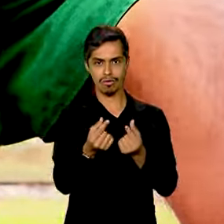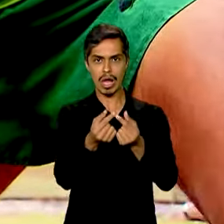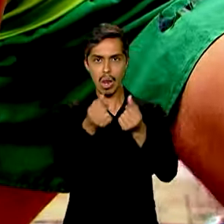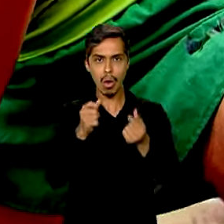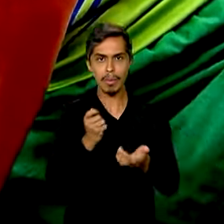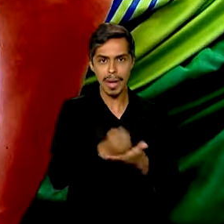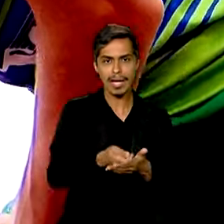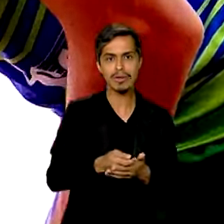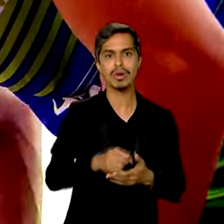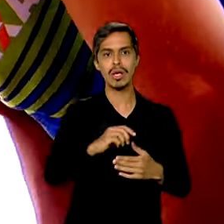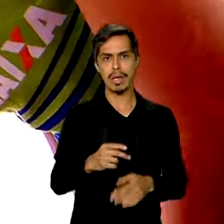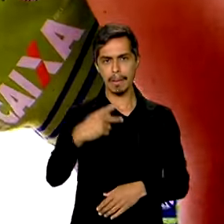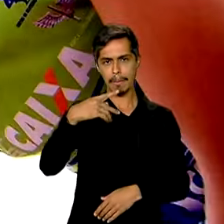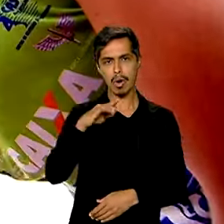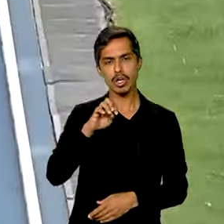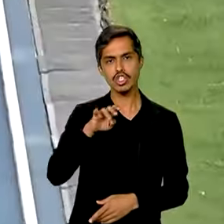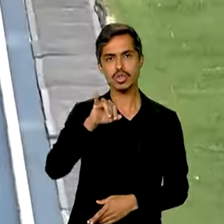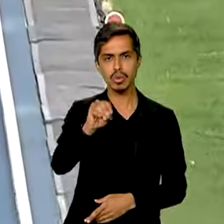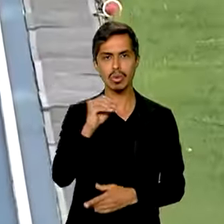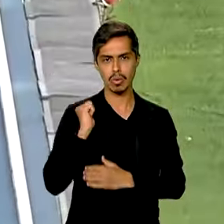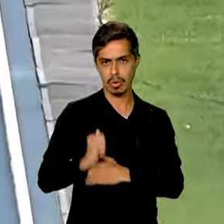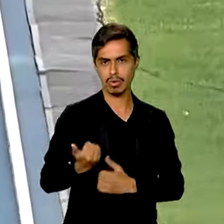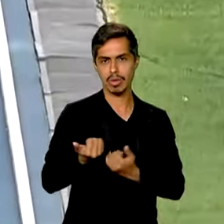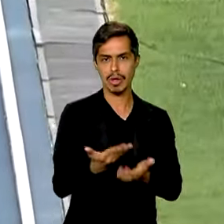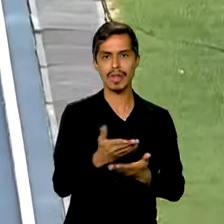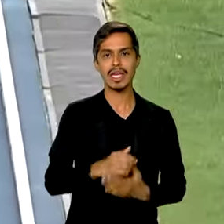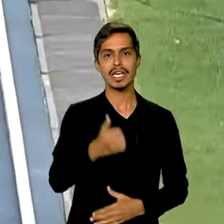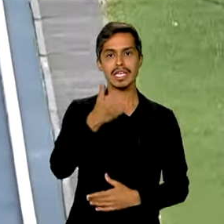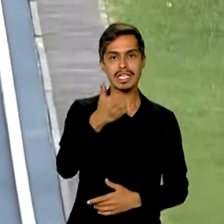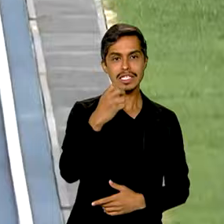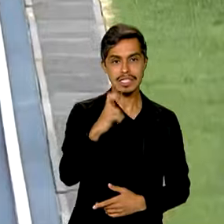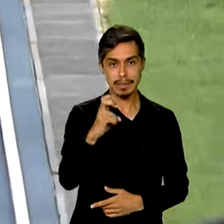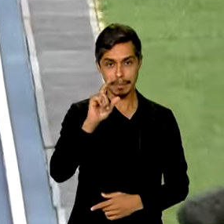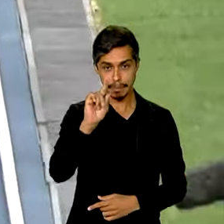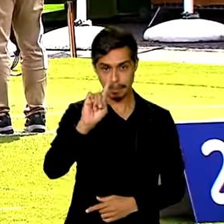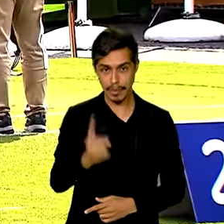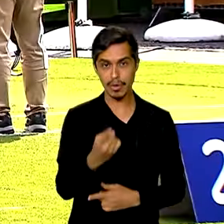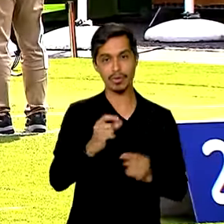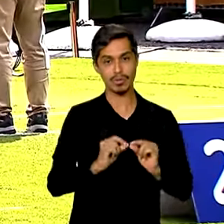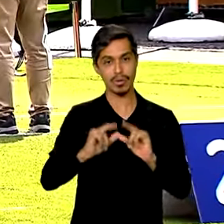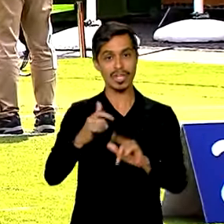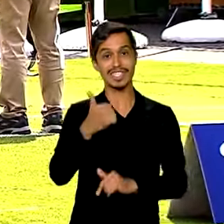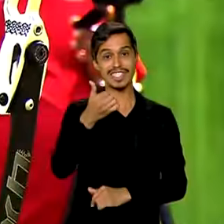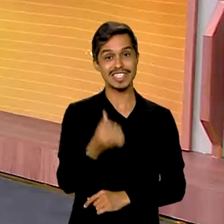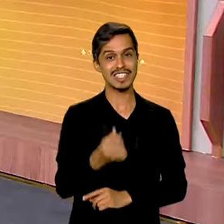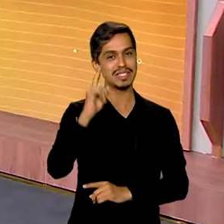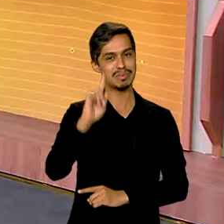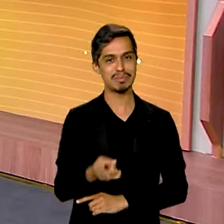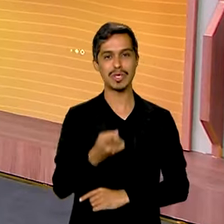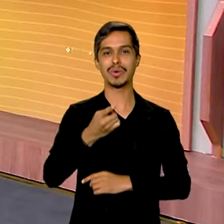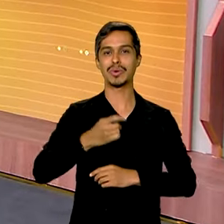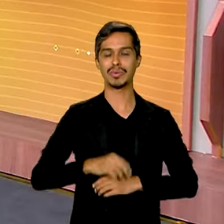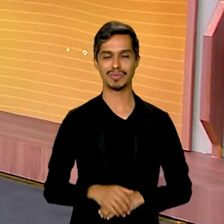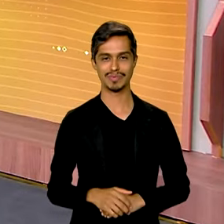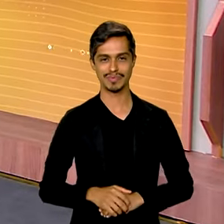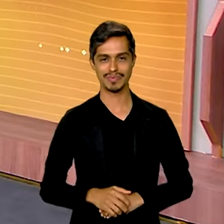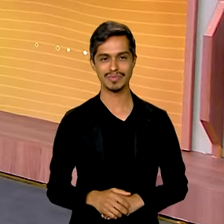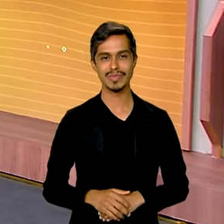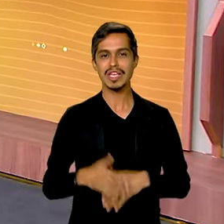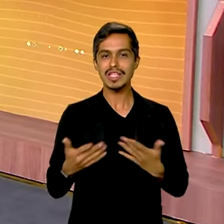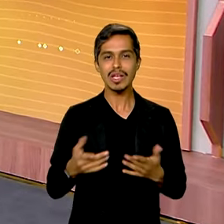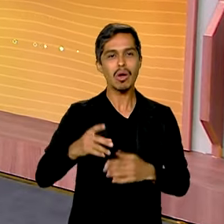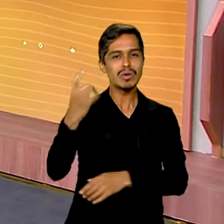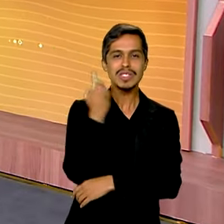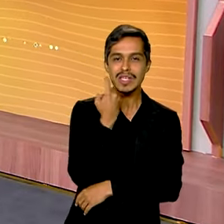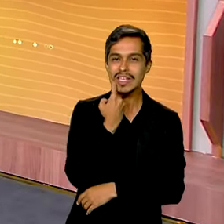Bolsa Podium sairá de 15 mil para 16 mil 629 reais e toda sexta-feira é